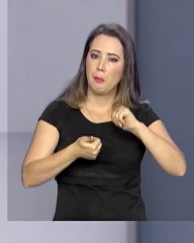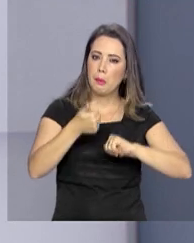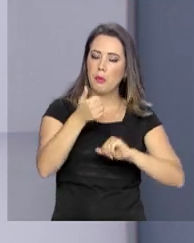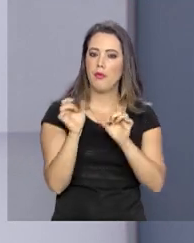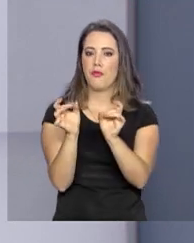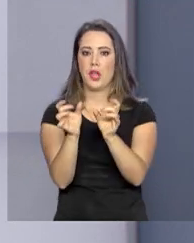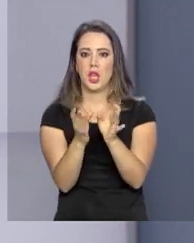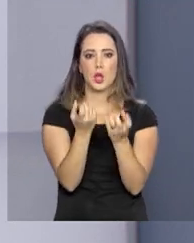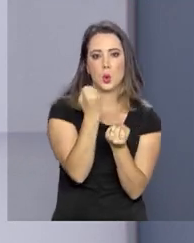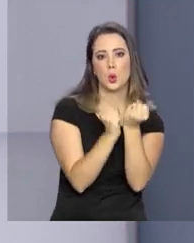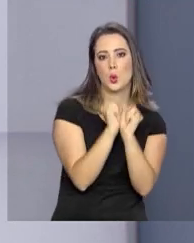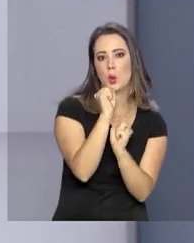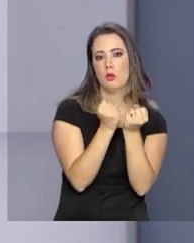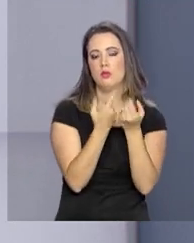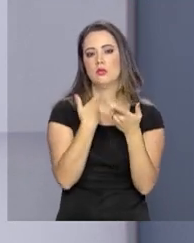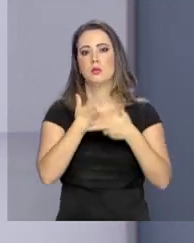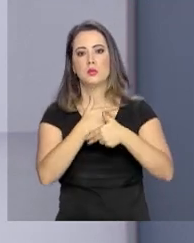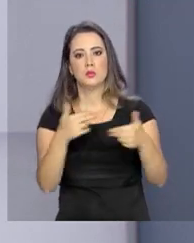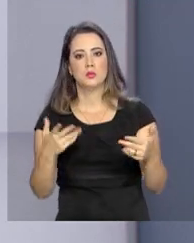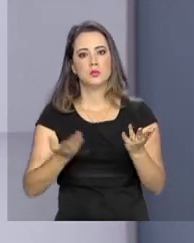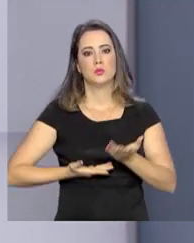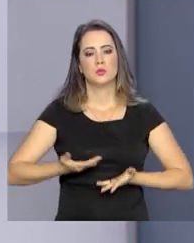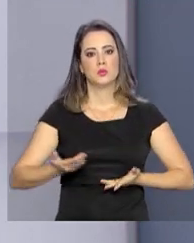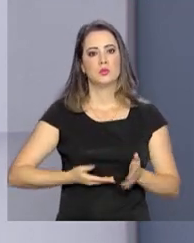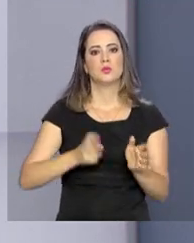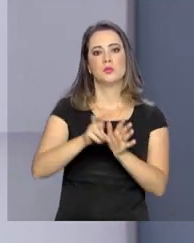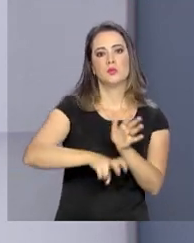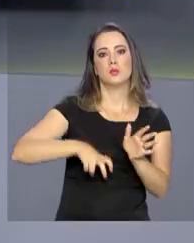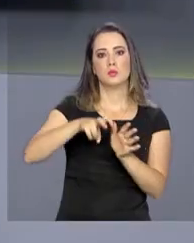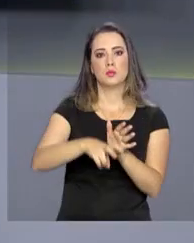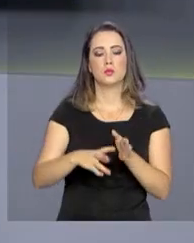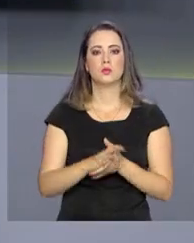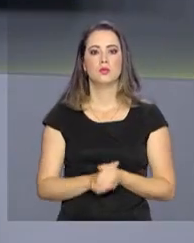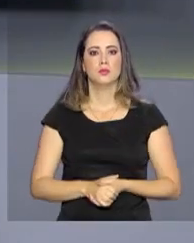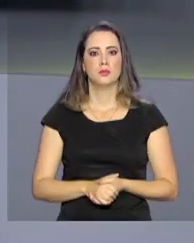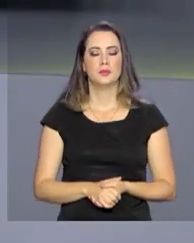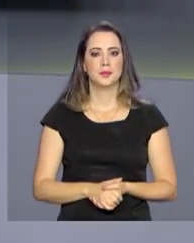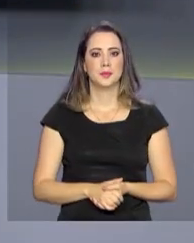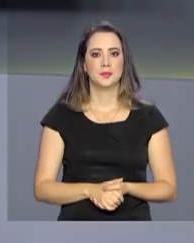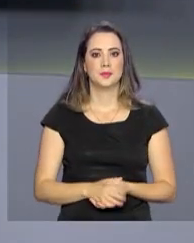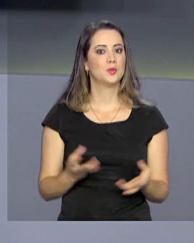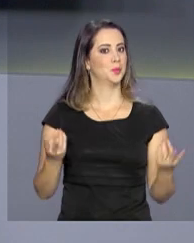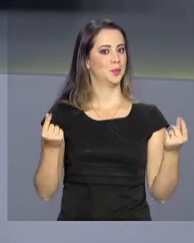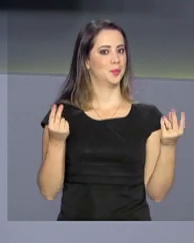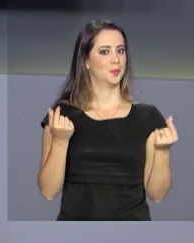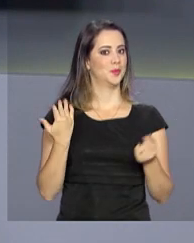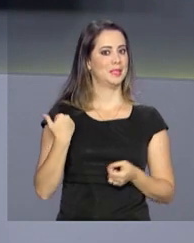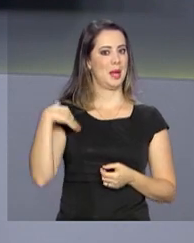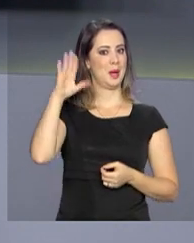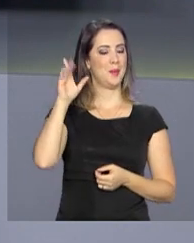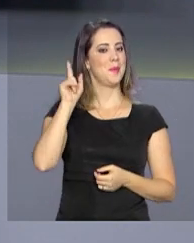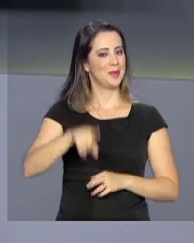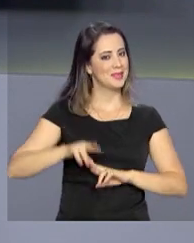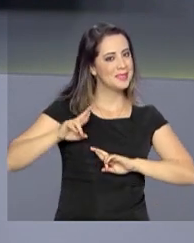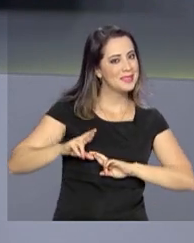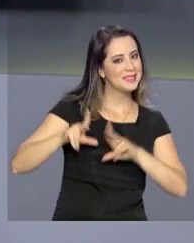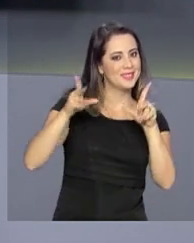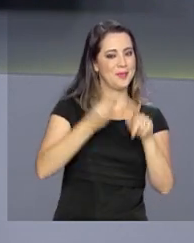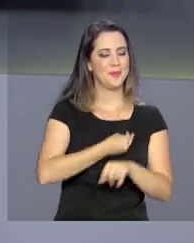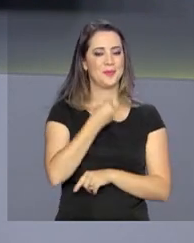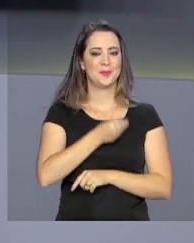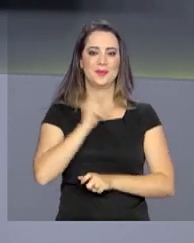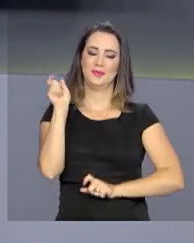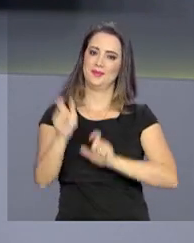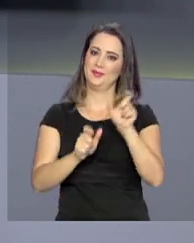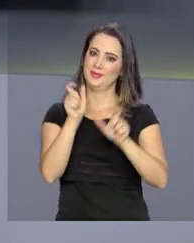comércio, da indústria, do setor de serviços e da agropecuária. Um dinheiro extra e que faz a diferença na vida de